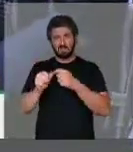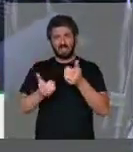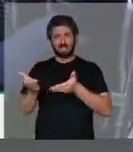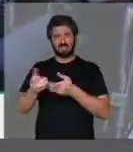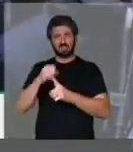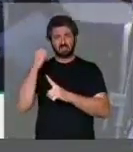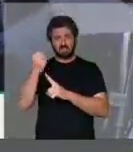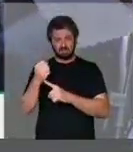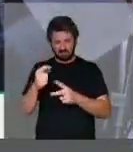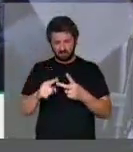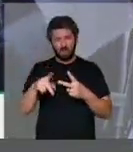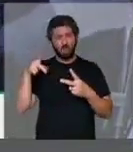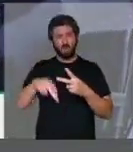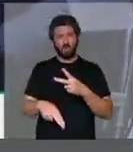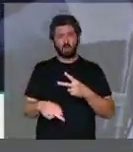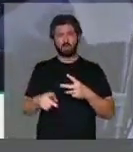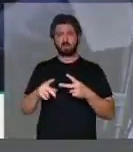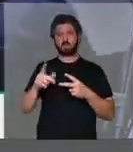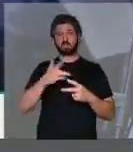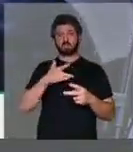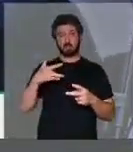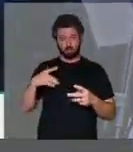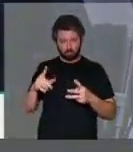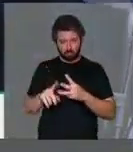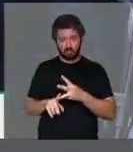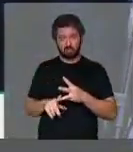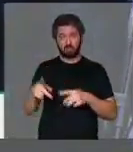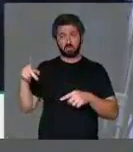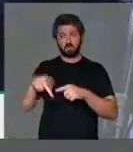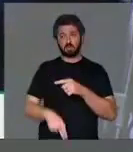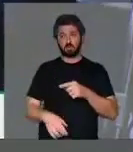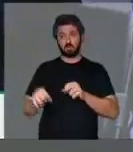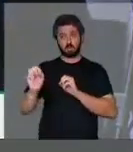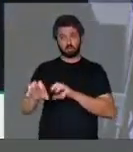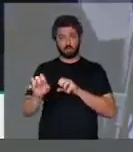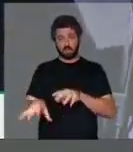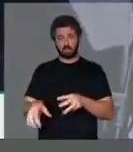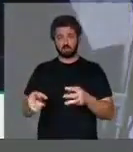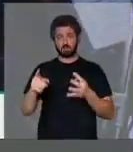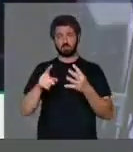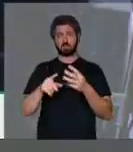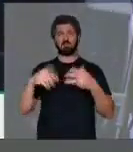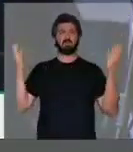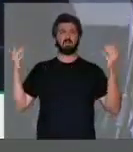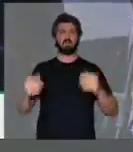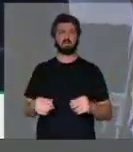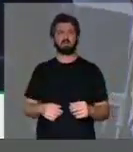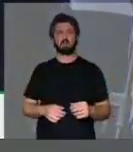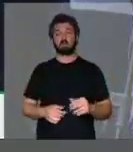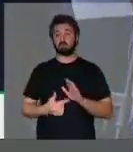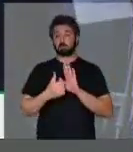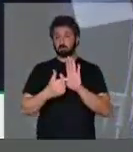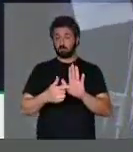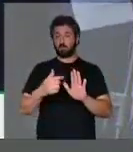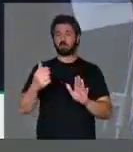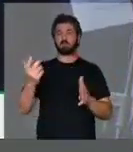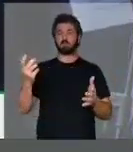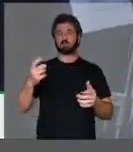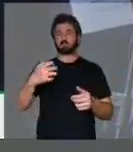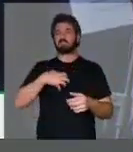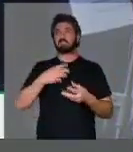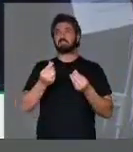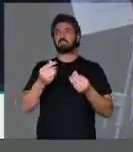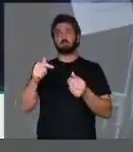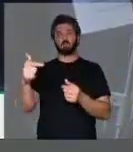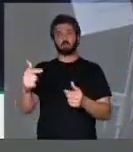de assistência social, corte na saúde, corte na educação enfim, revela essa insensibilidade